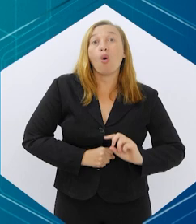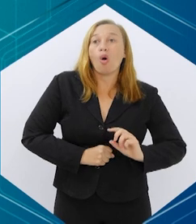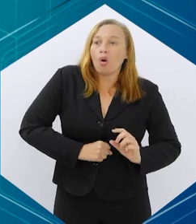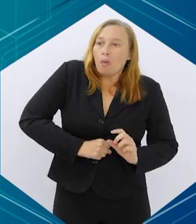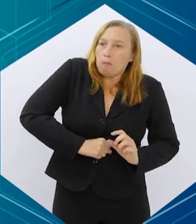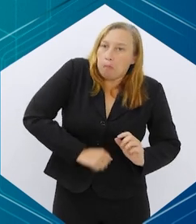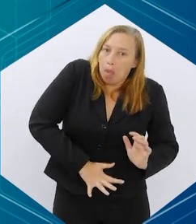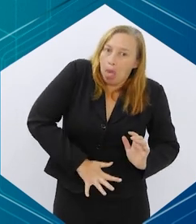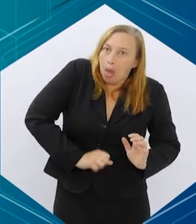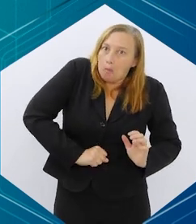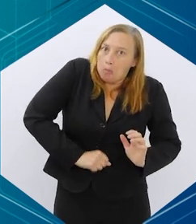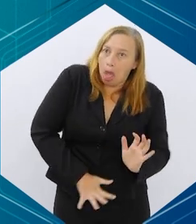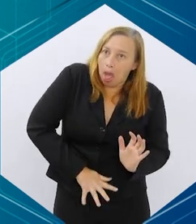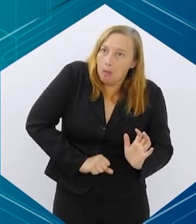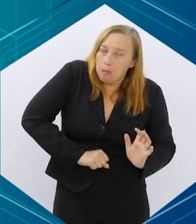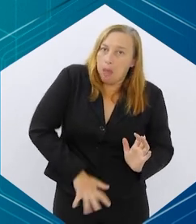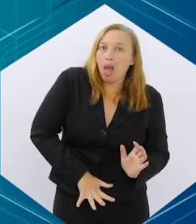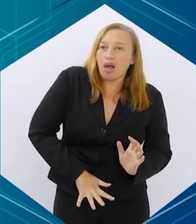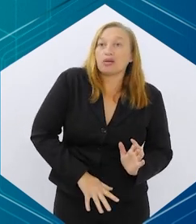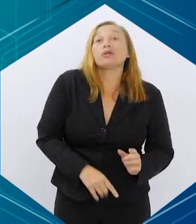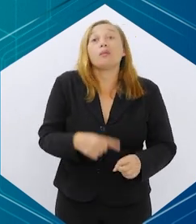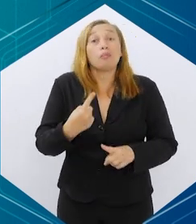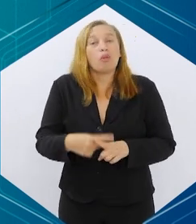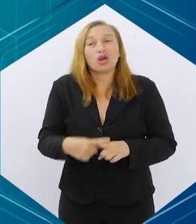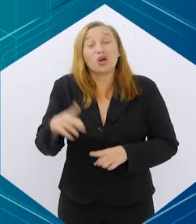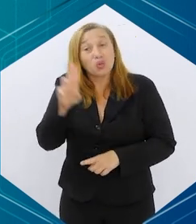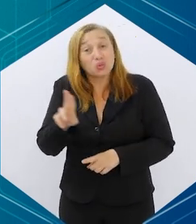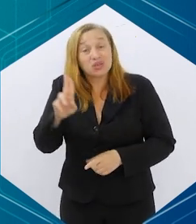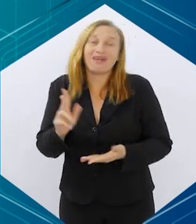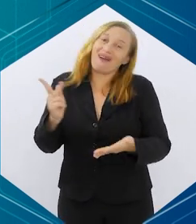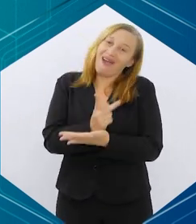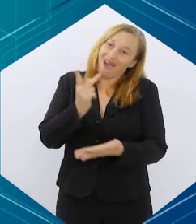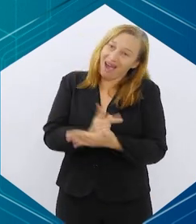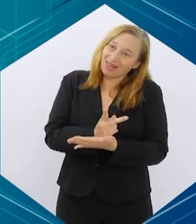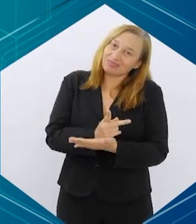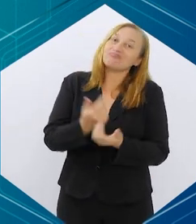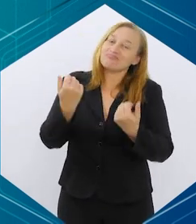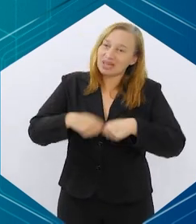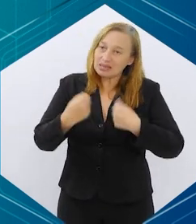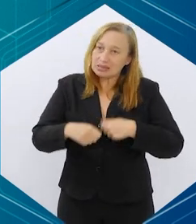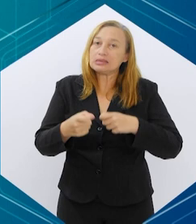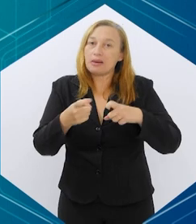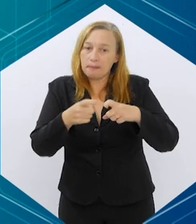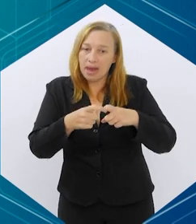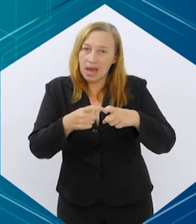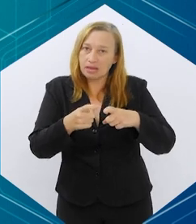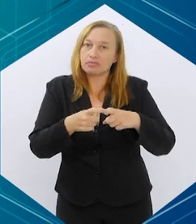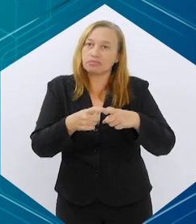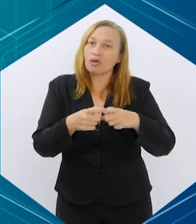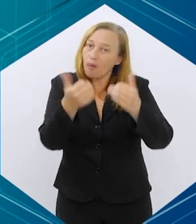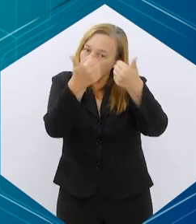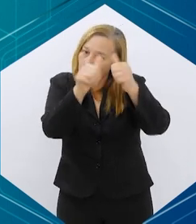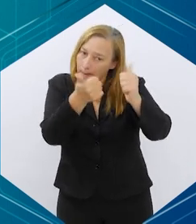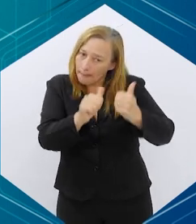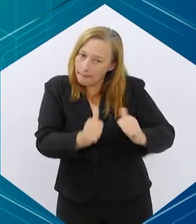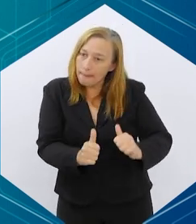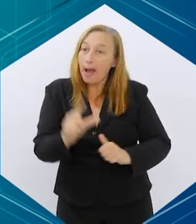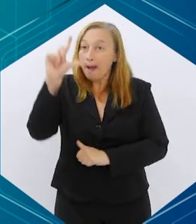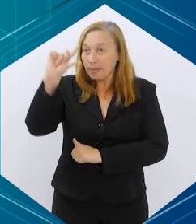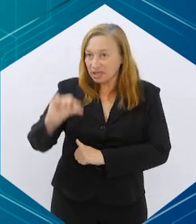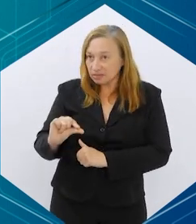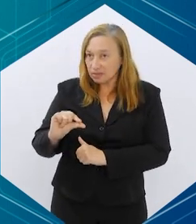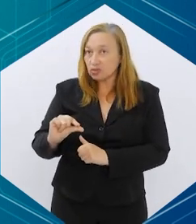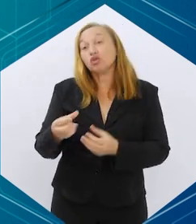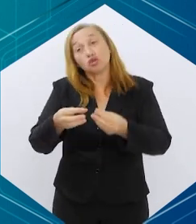tiveram uma diarreia muito importante porque fizeram sem supervisão médica. E se a gente fizer com supervisão médica, gente minimiza